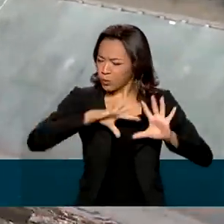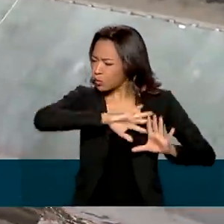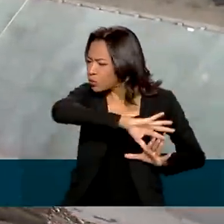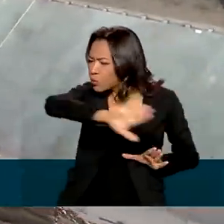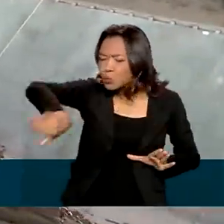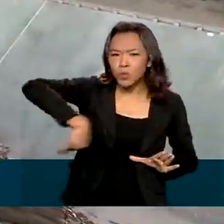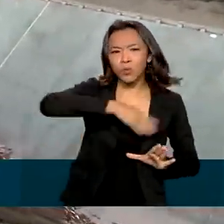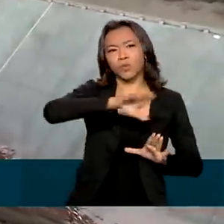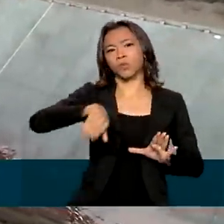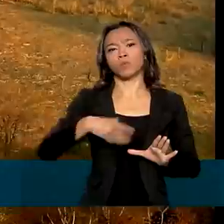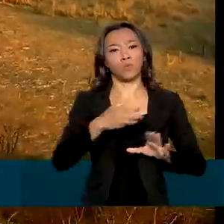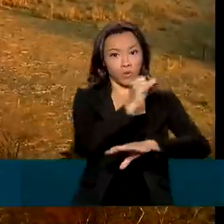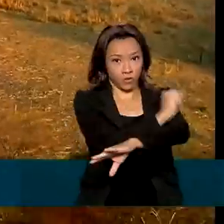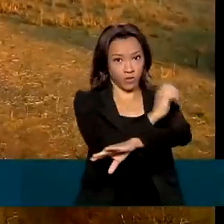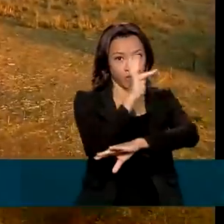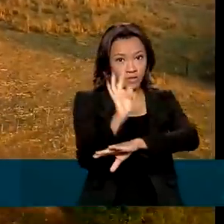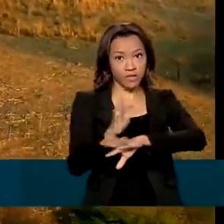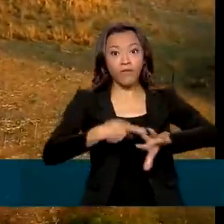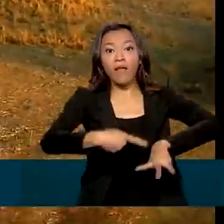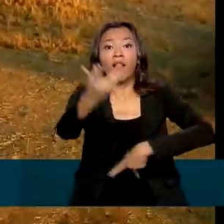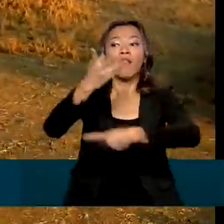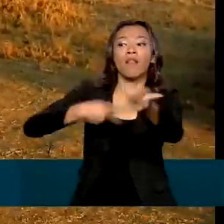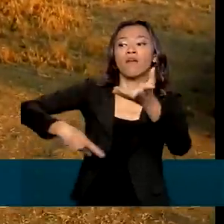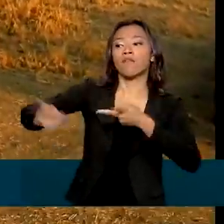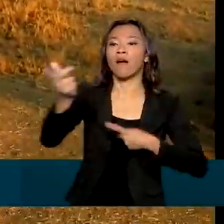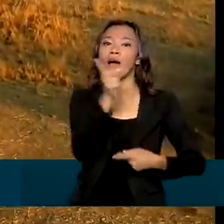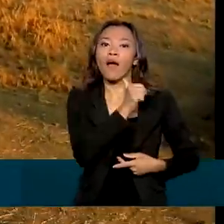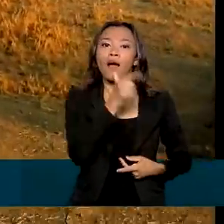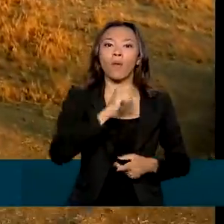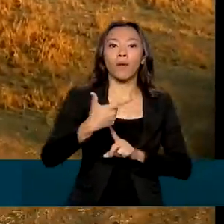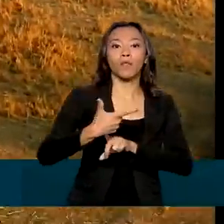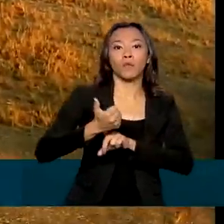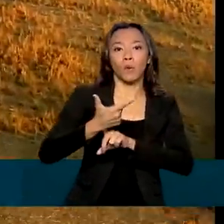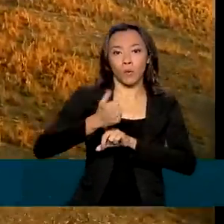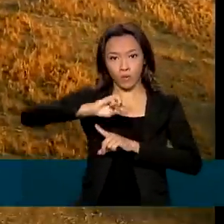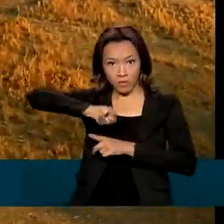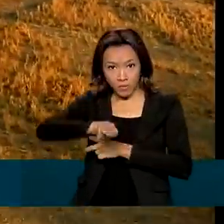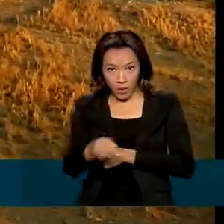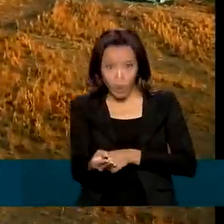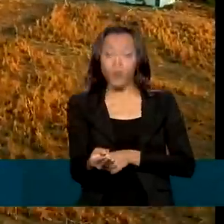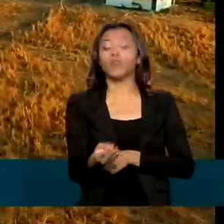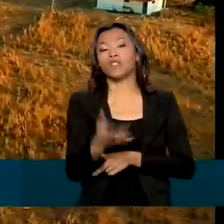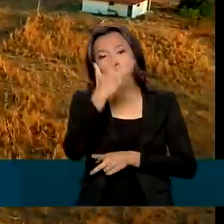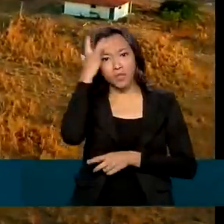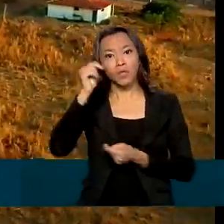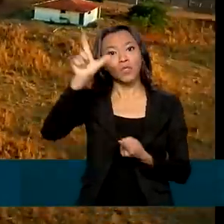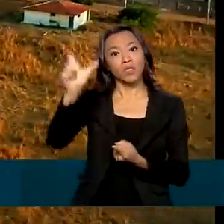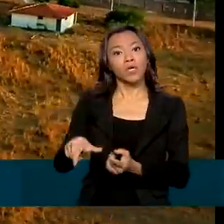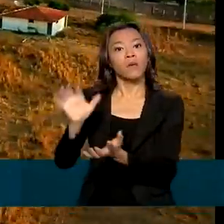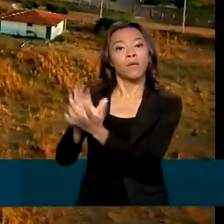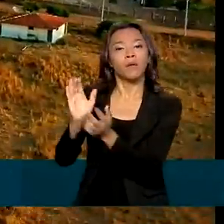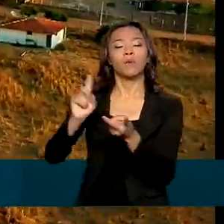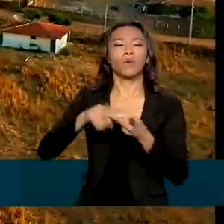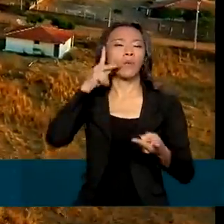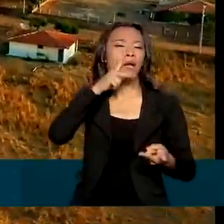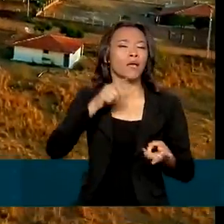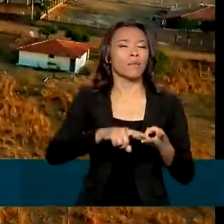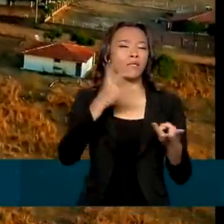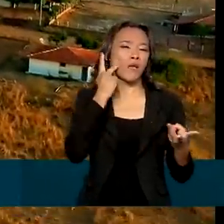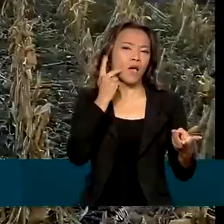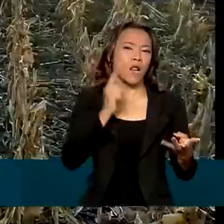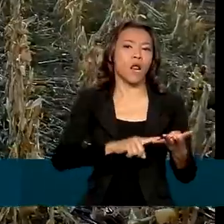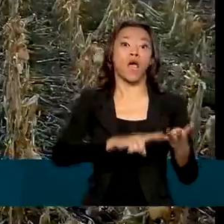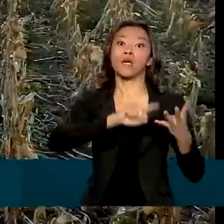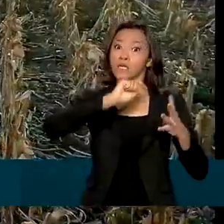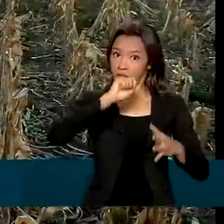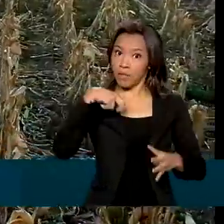Rio São Francisco vai levar água para 12 milhões de pessoas nos estados de Pernambuco, Paraíba, Ceará e